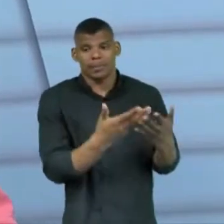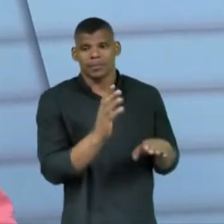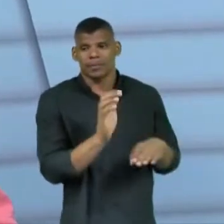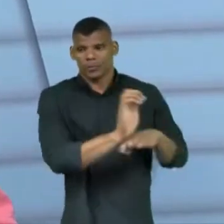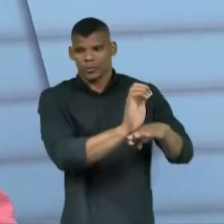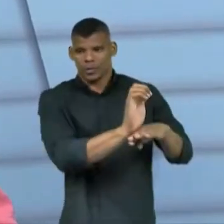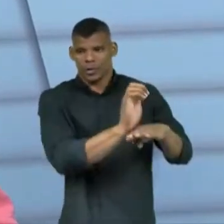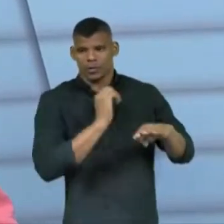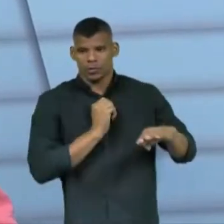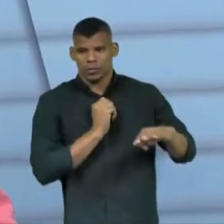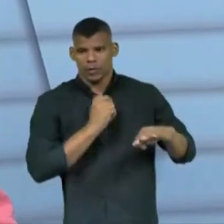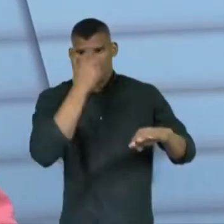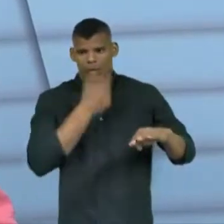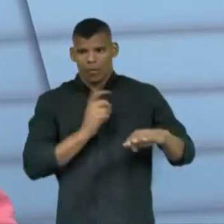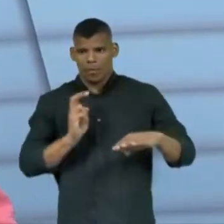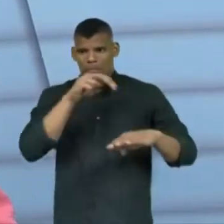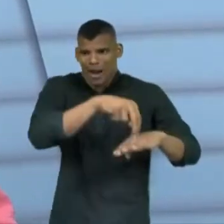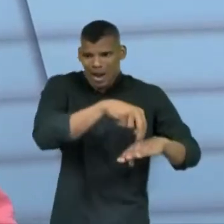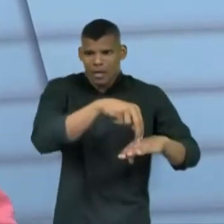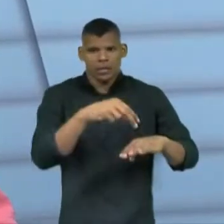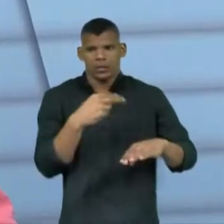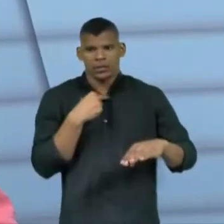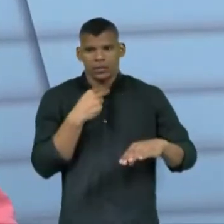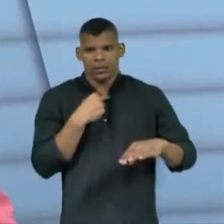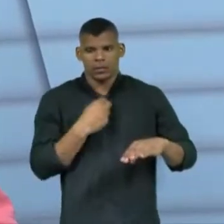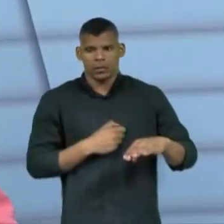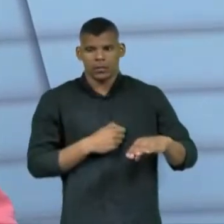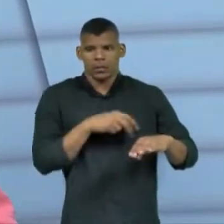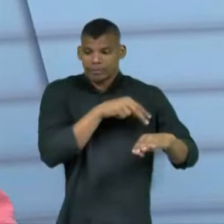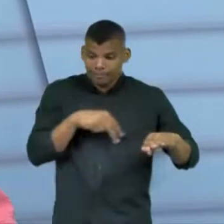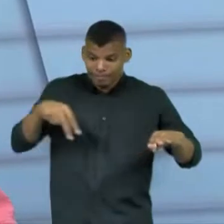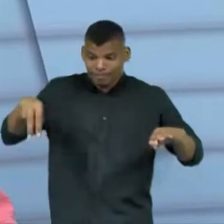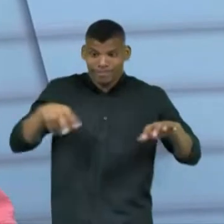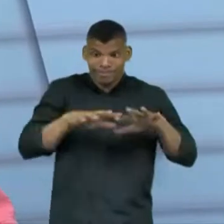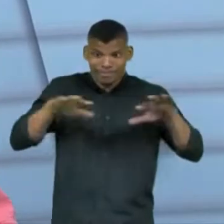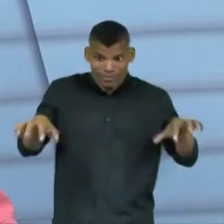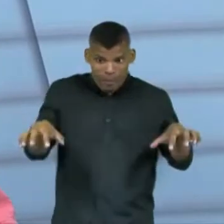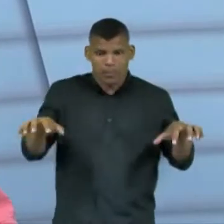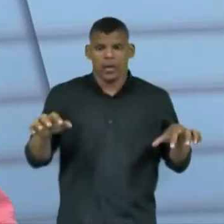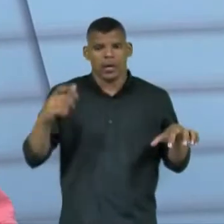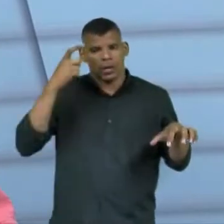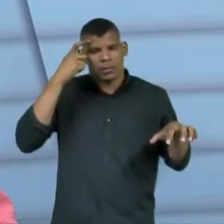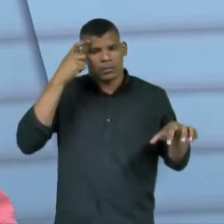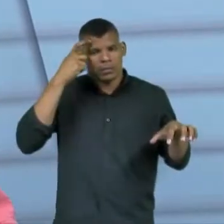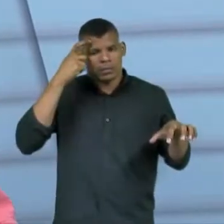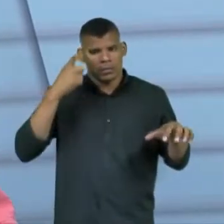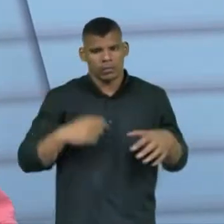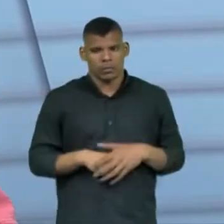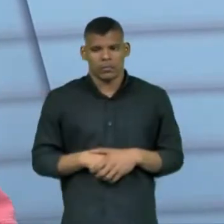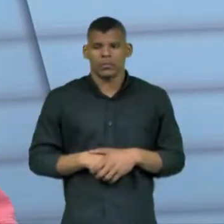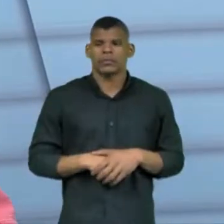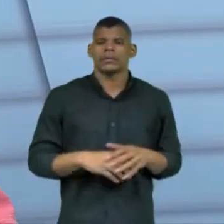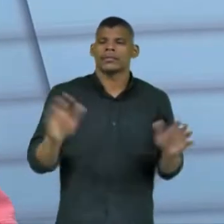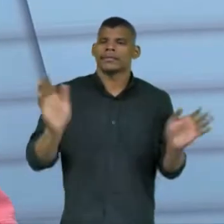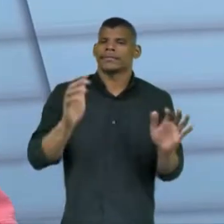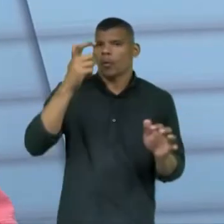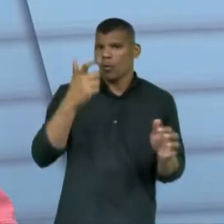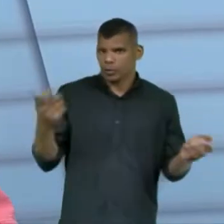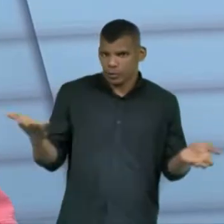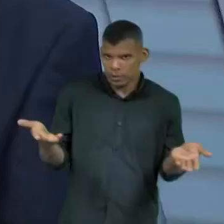que seja o espaço, para poder se promover ou promover outro candidato. Estou aqui com a doutora Ana Carolina